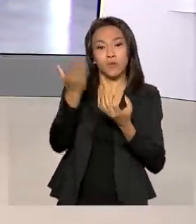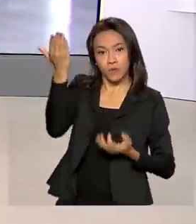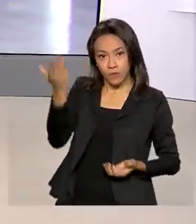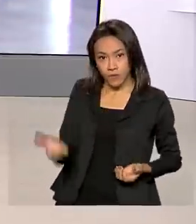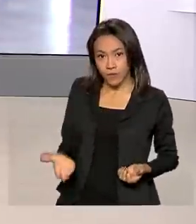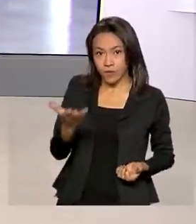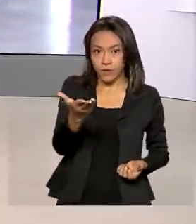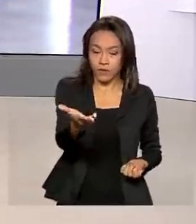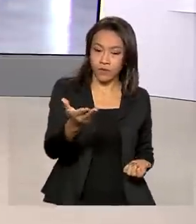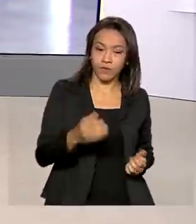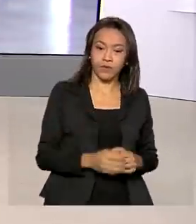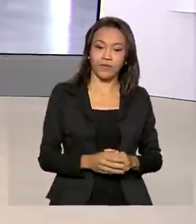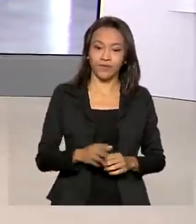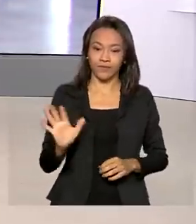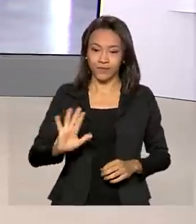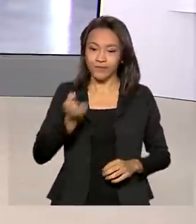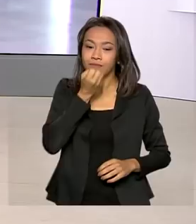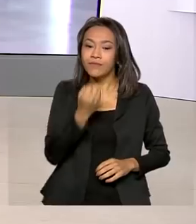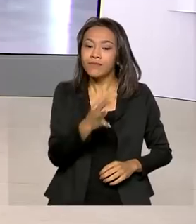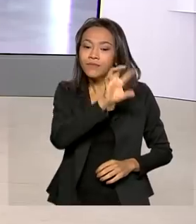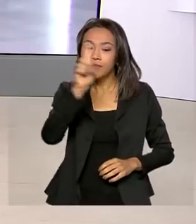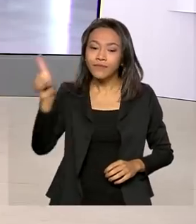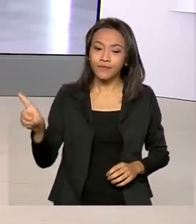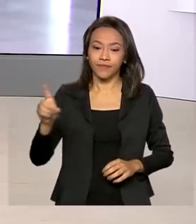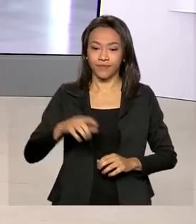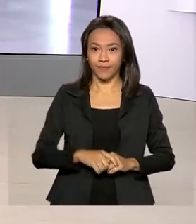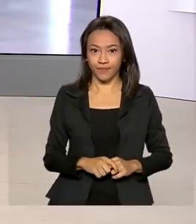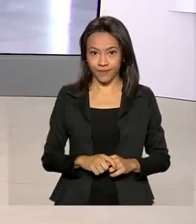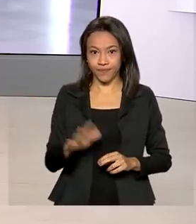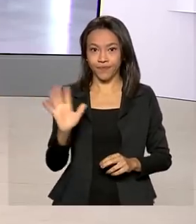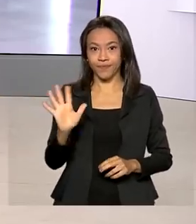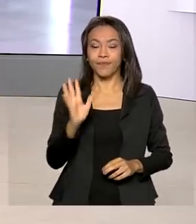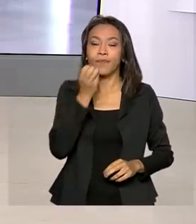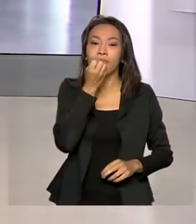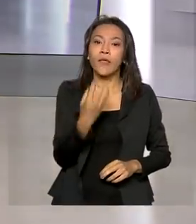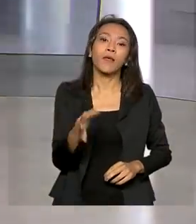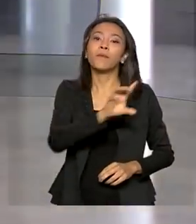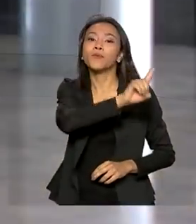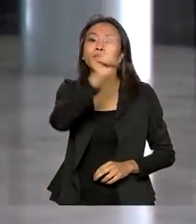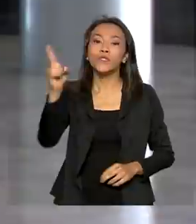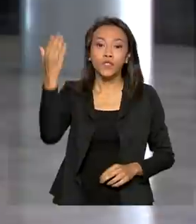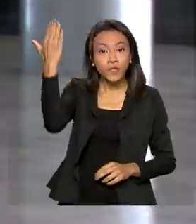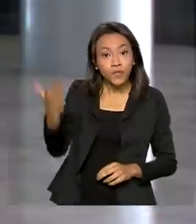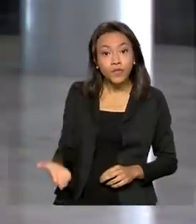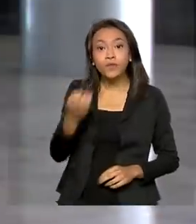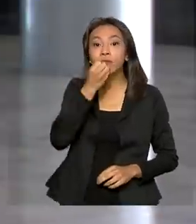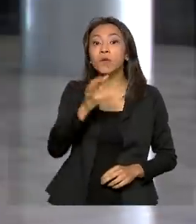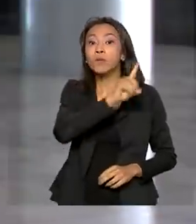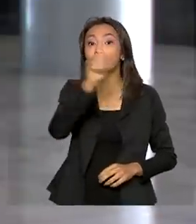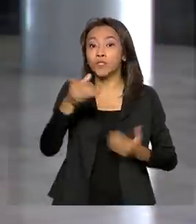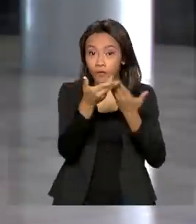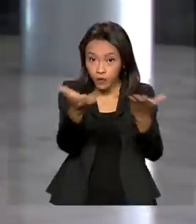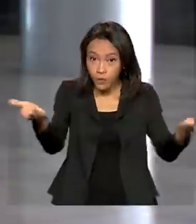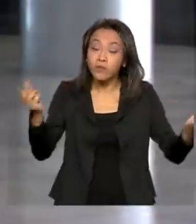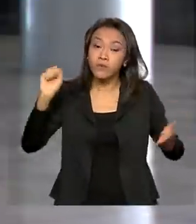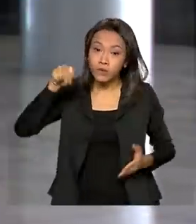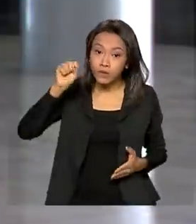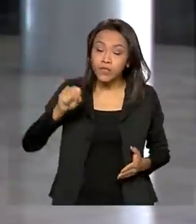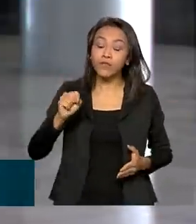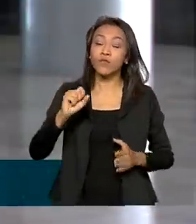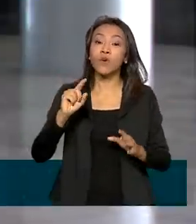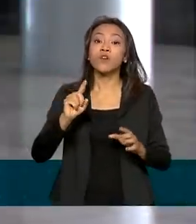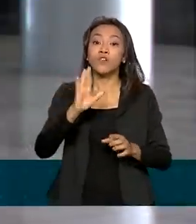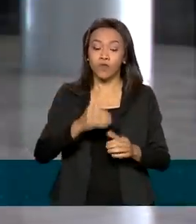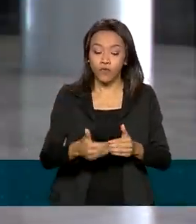ao vivo. Olá, Glauco, bom dia. Oi, Luciana. Bom dia para você e bom dia a todos. Isso mesmo, foi zerado o